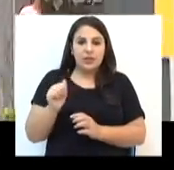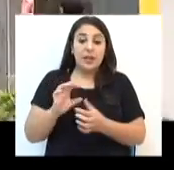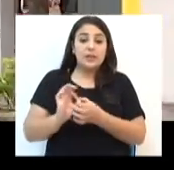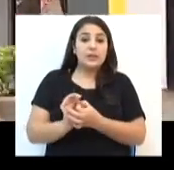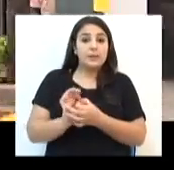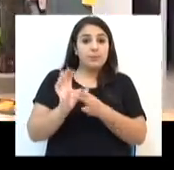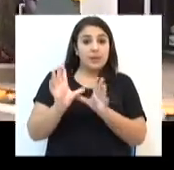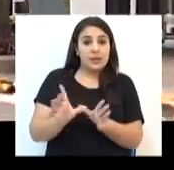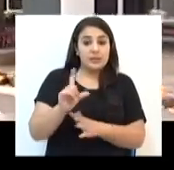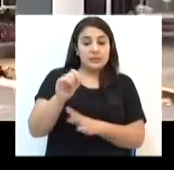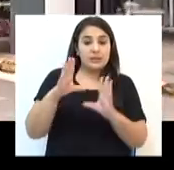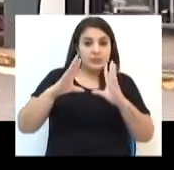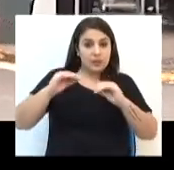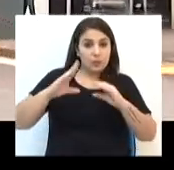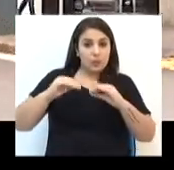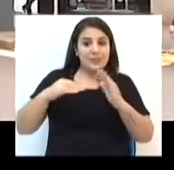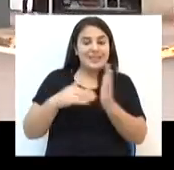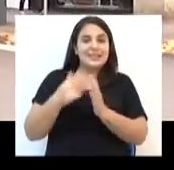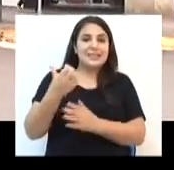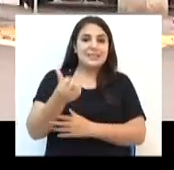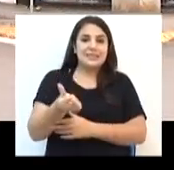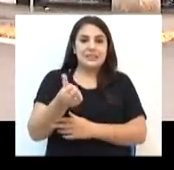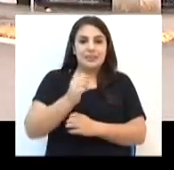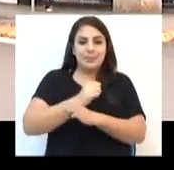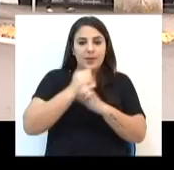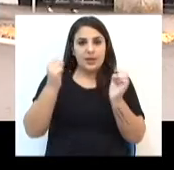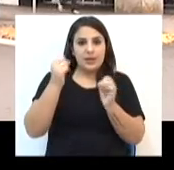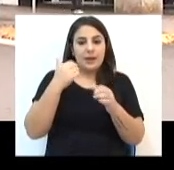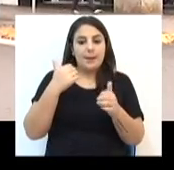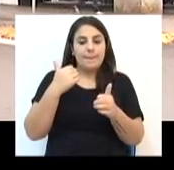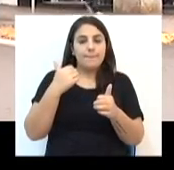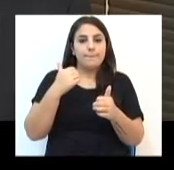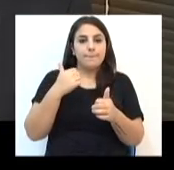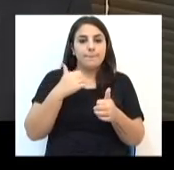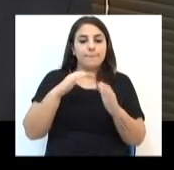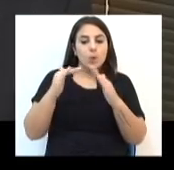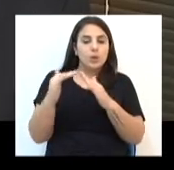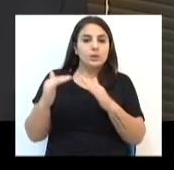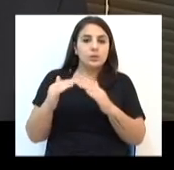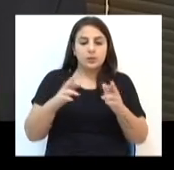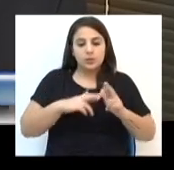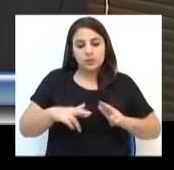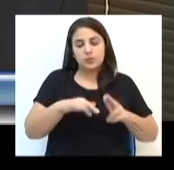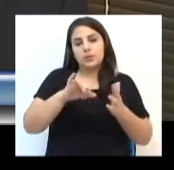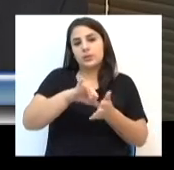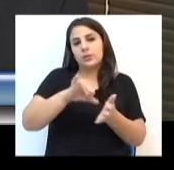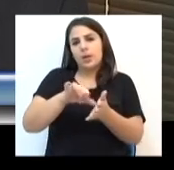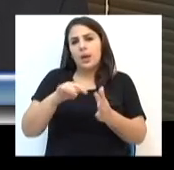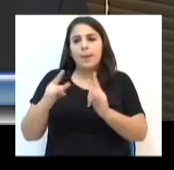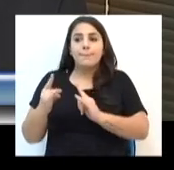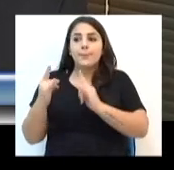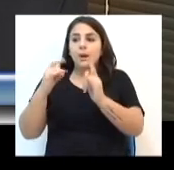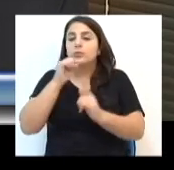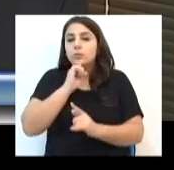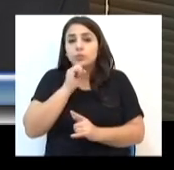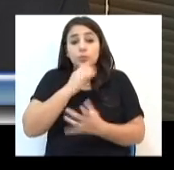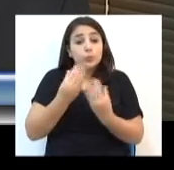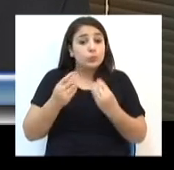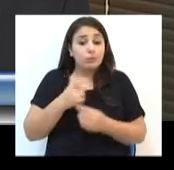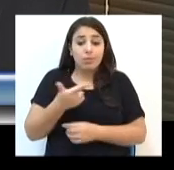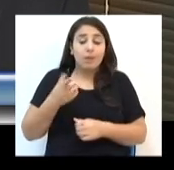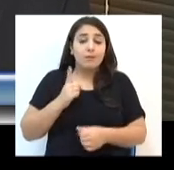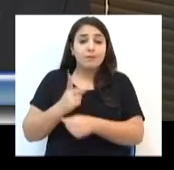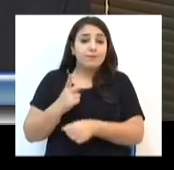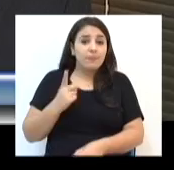às 6 horas da manhã, apenas aos moradores da região central. São prédios antigos e muitos não